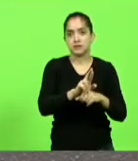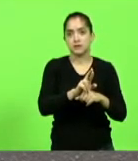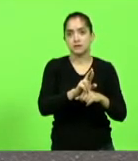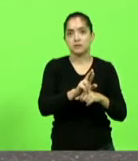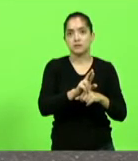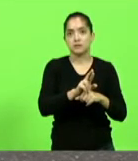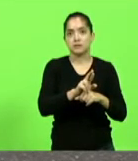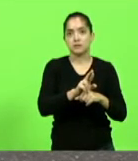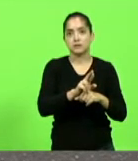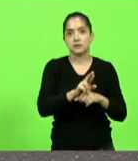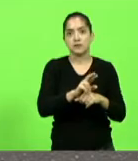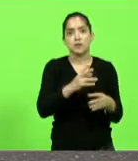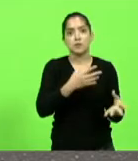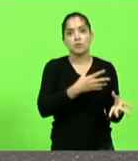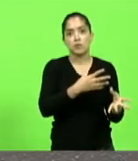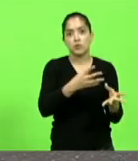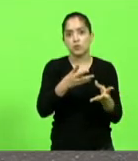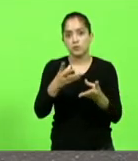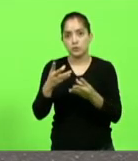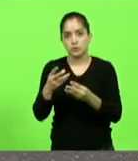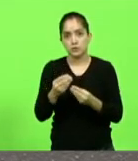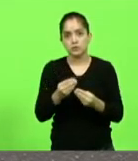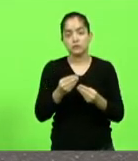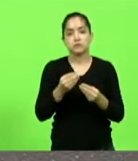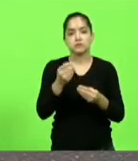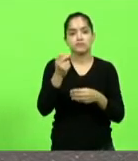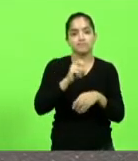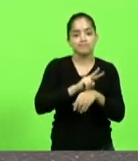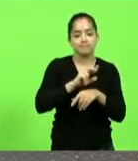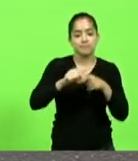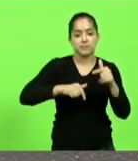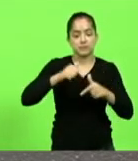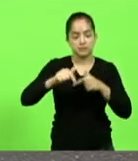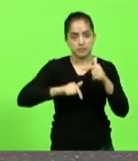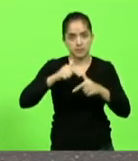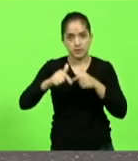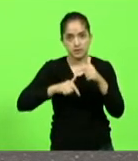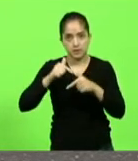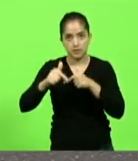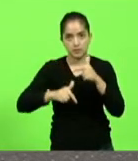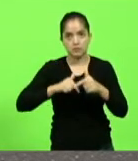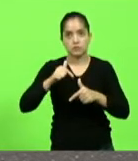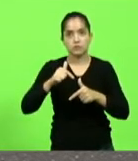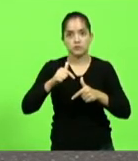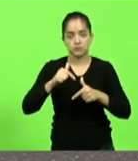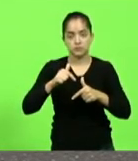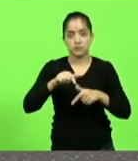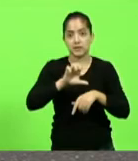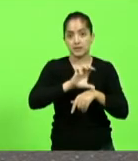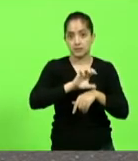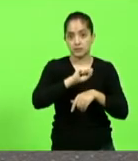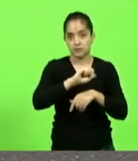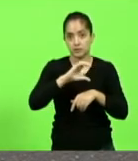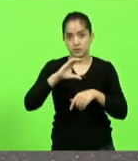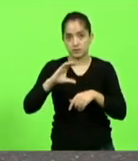milhares de empregos no nosso estado